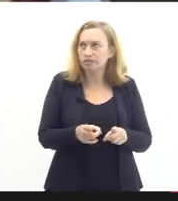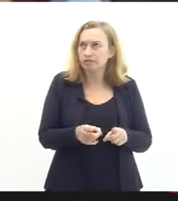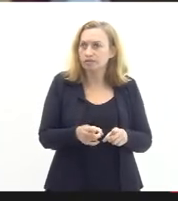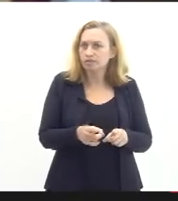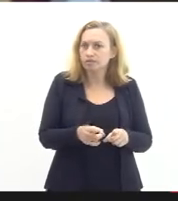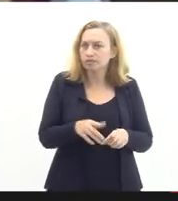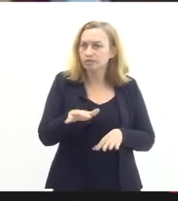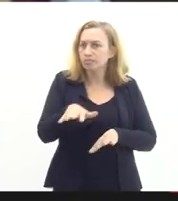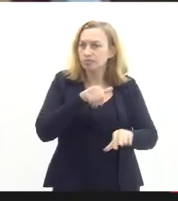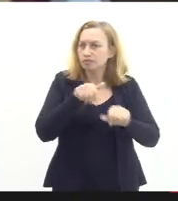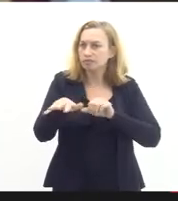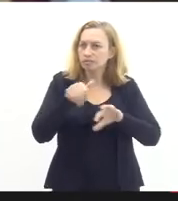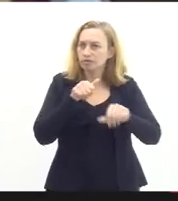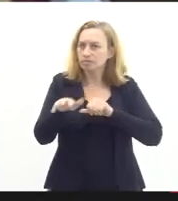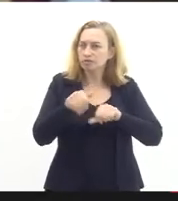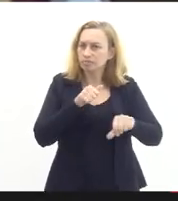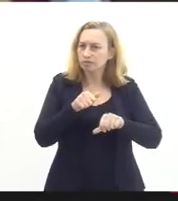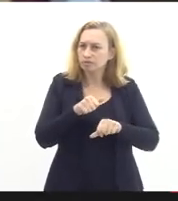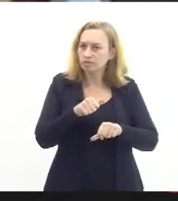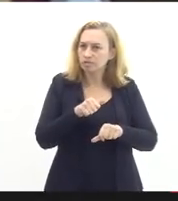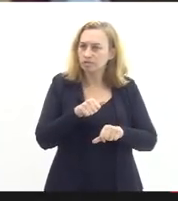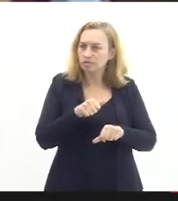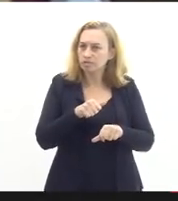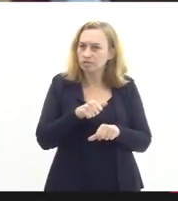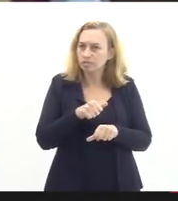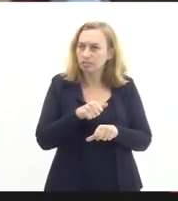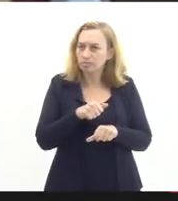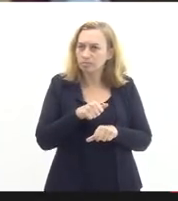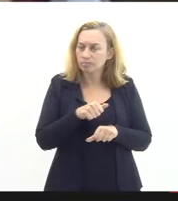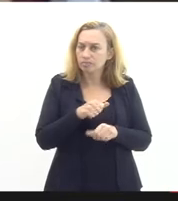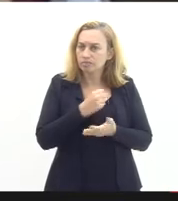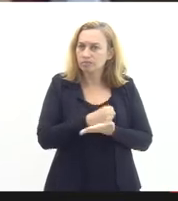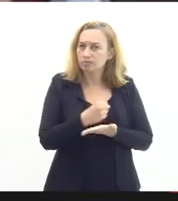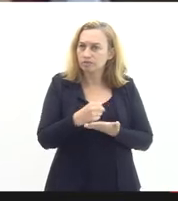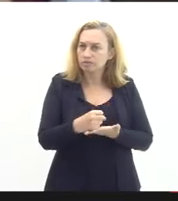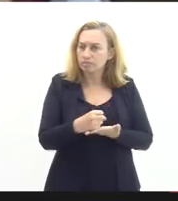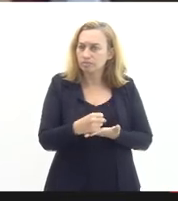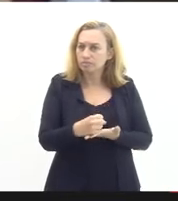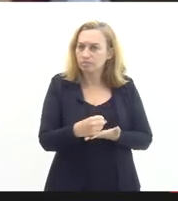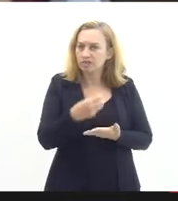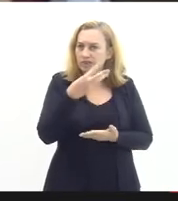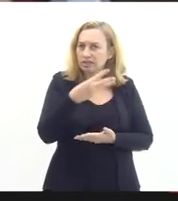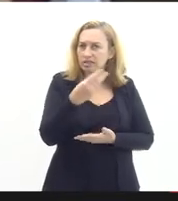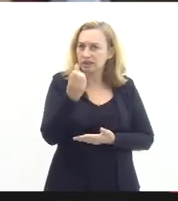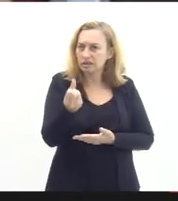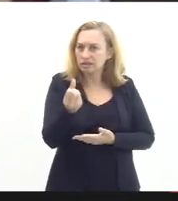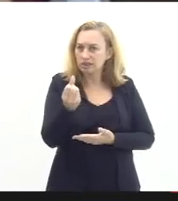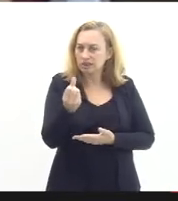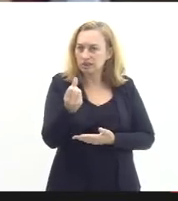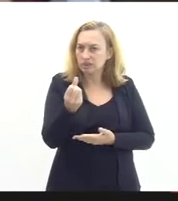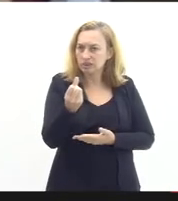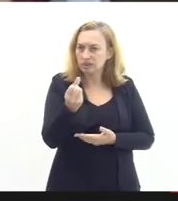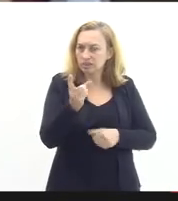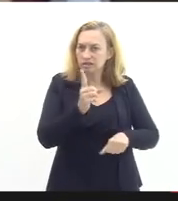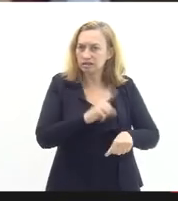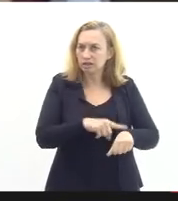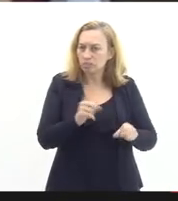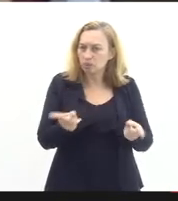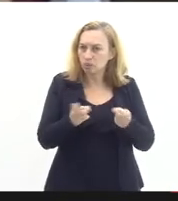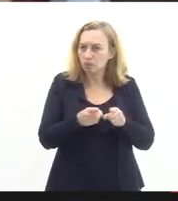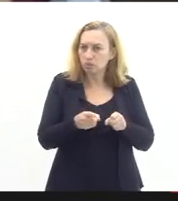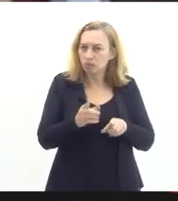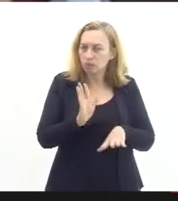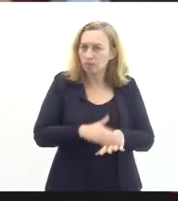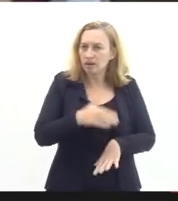convocados e tomaram posse foram contratados 36 candidatos temporários e existem